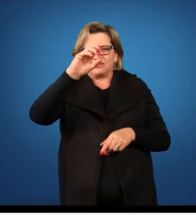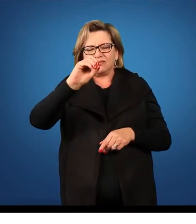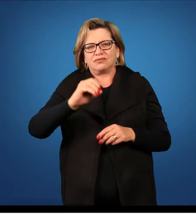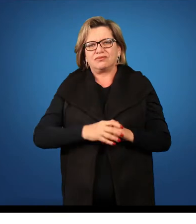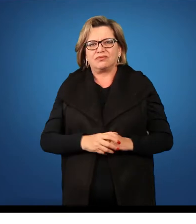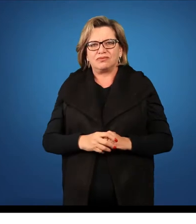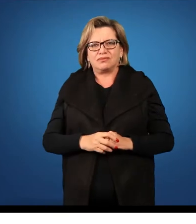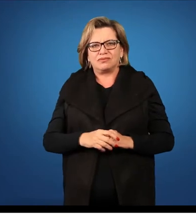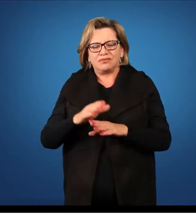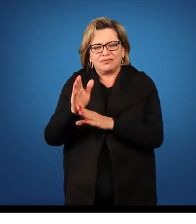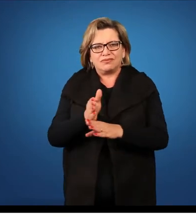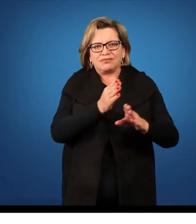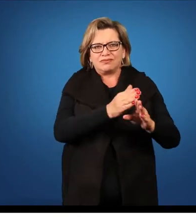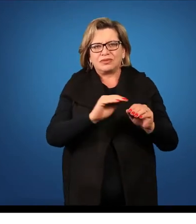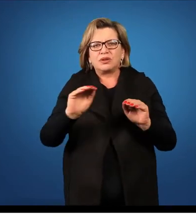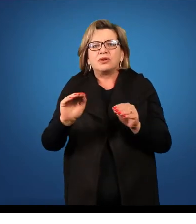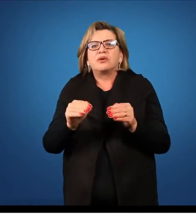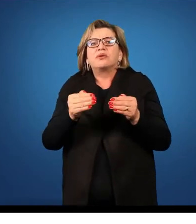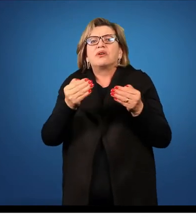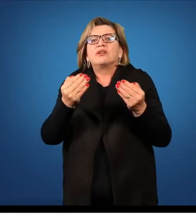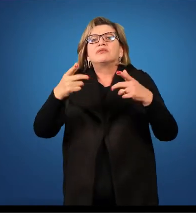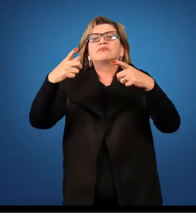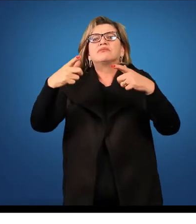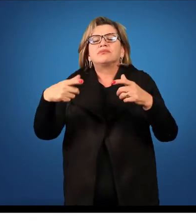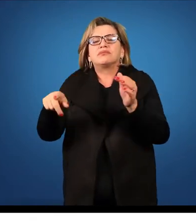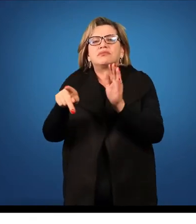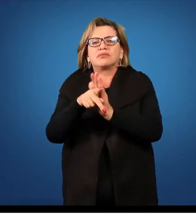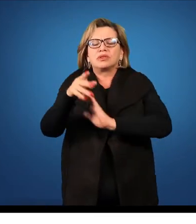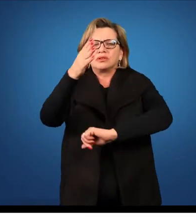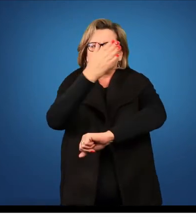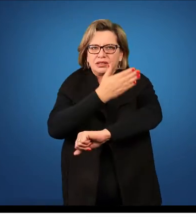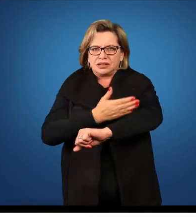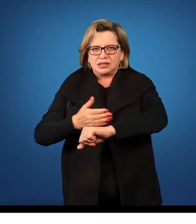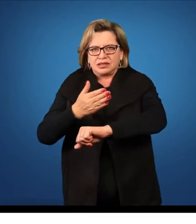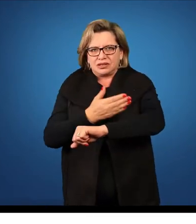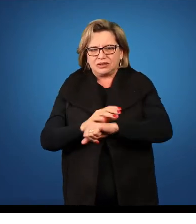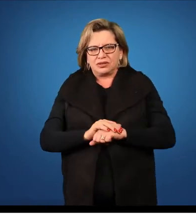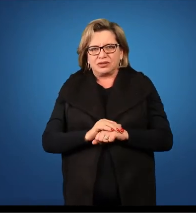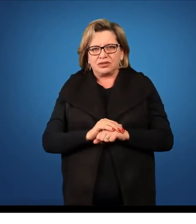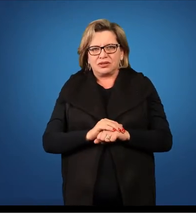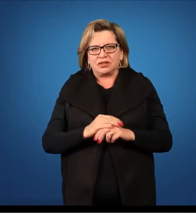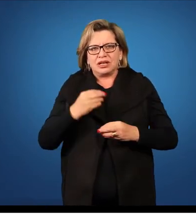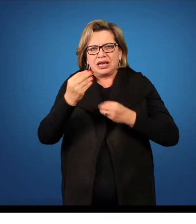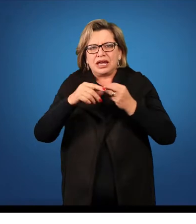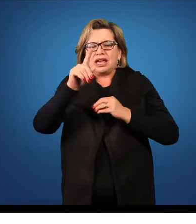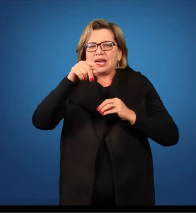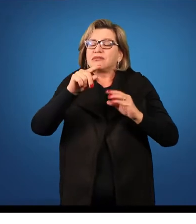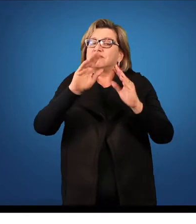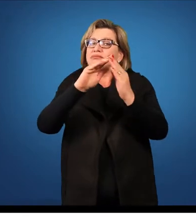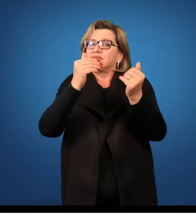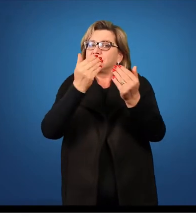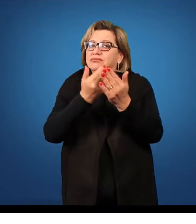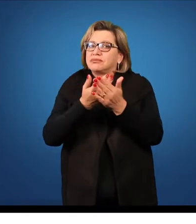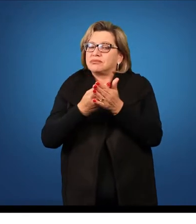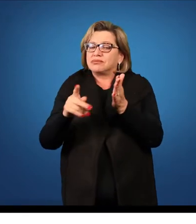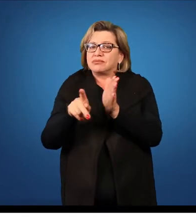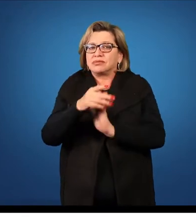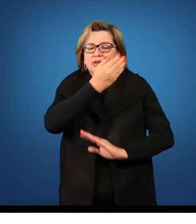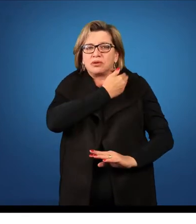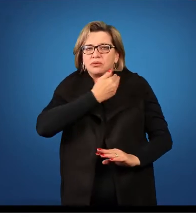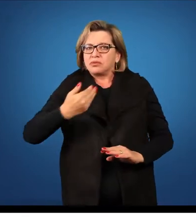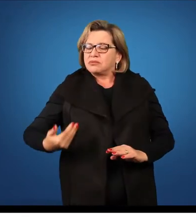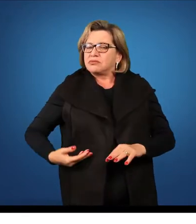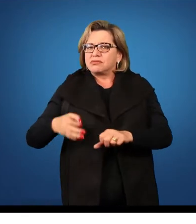Quais são os campos de estágio? Os campos de estágio serão colégios pertencentes à Rede Pública